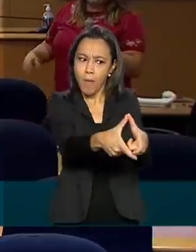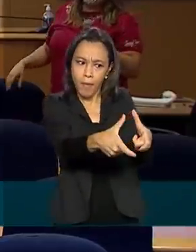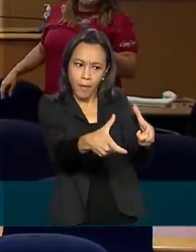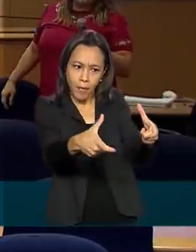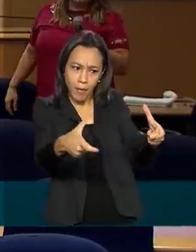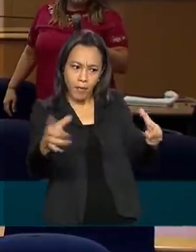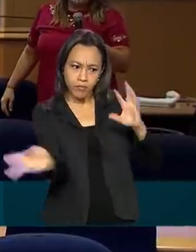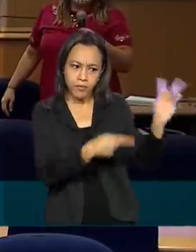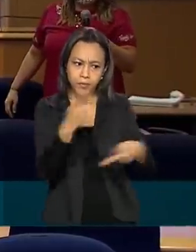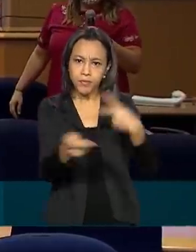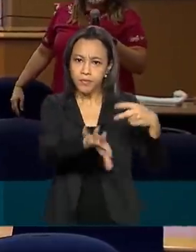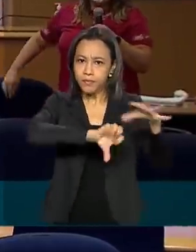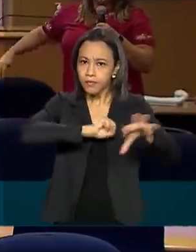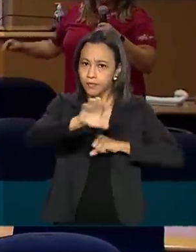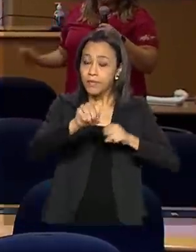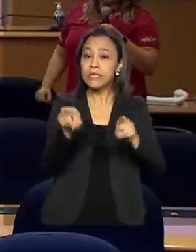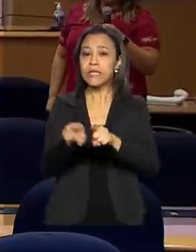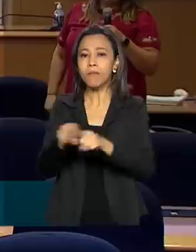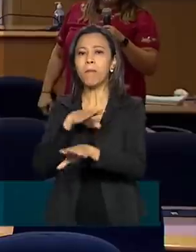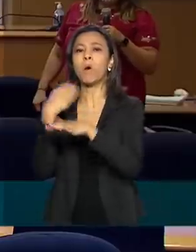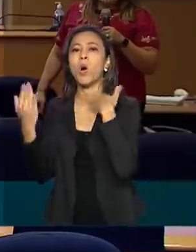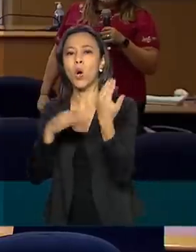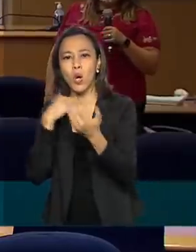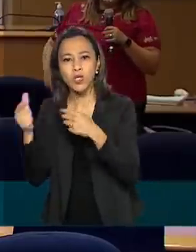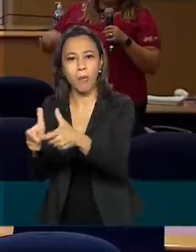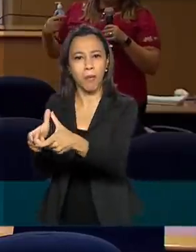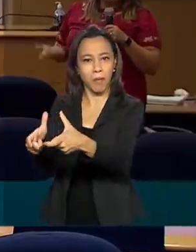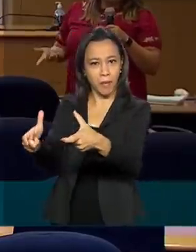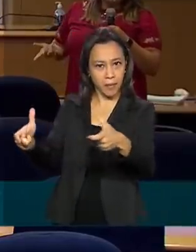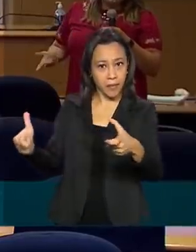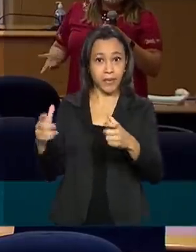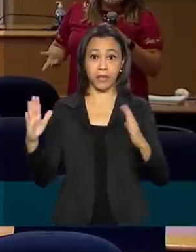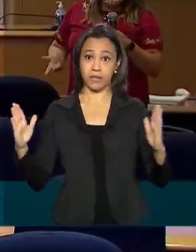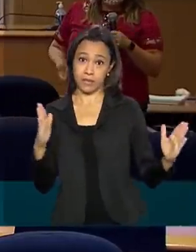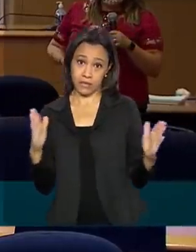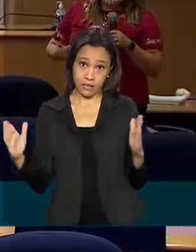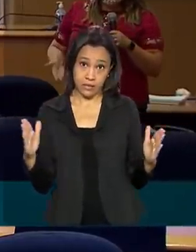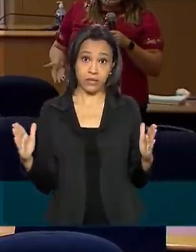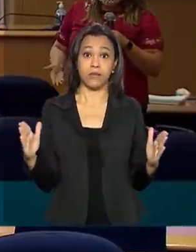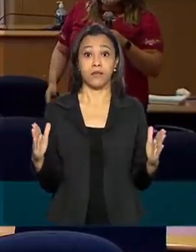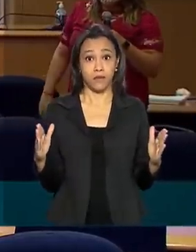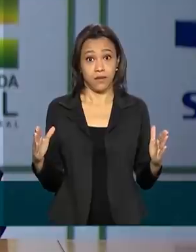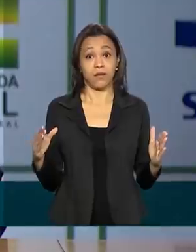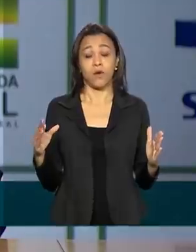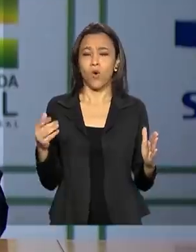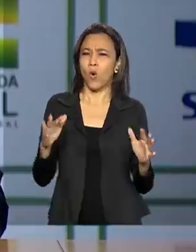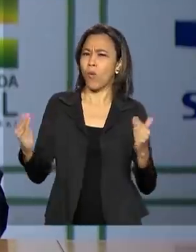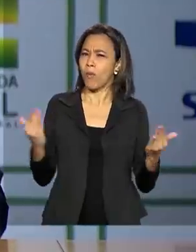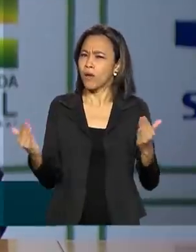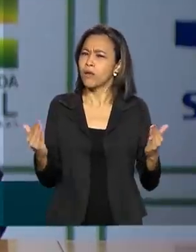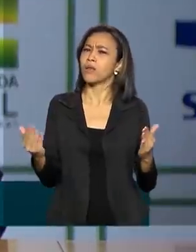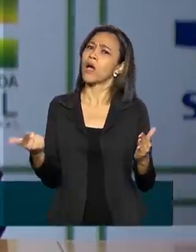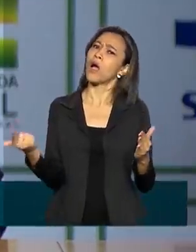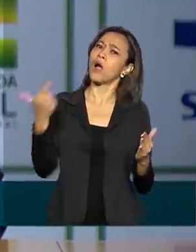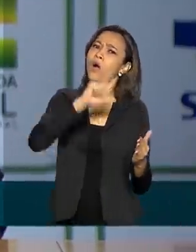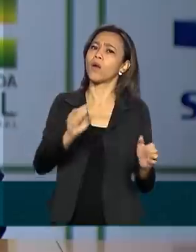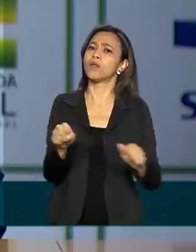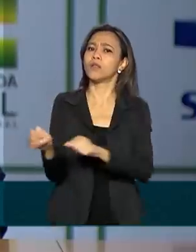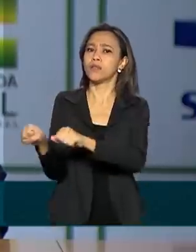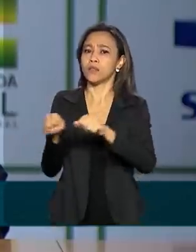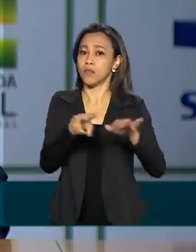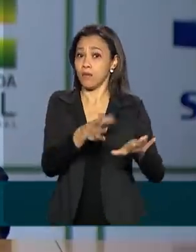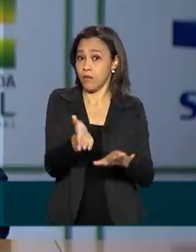de casos quanto no de óbitos na última semana epidemiológica em relação à anterior. Mas, segundo o